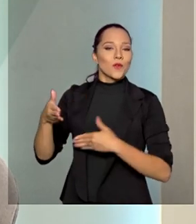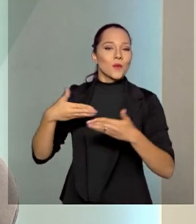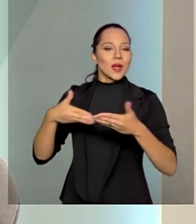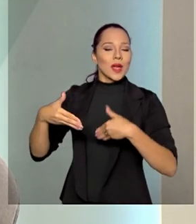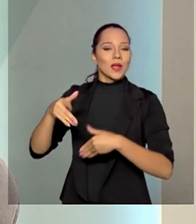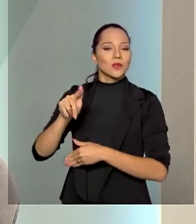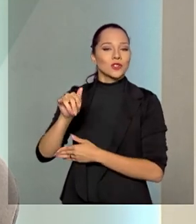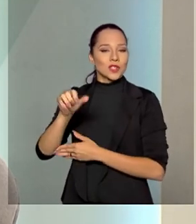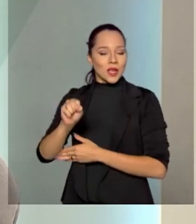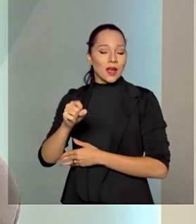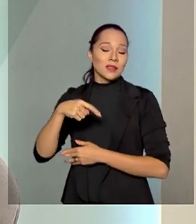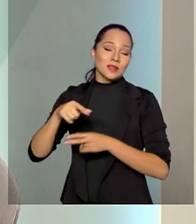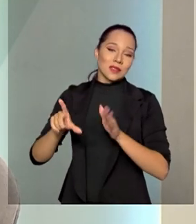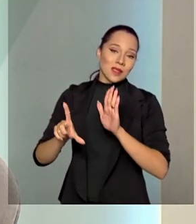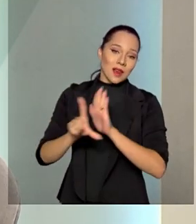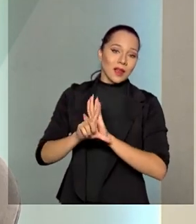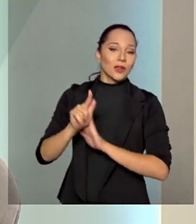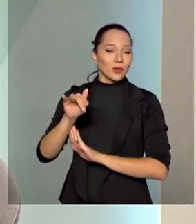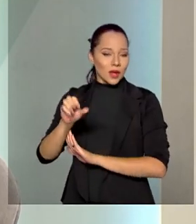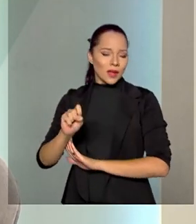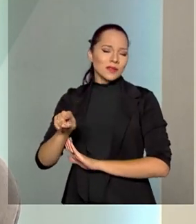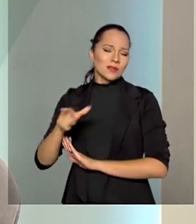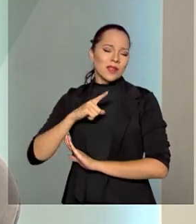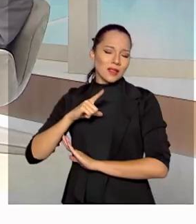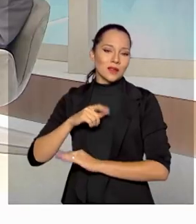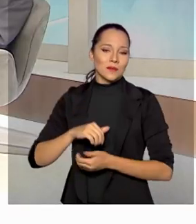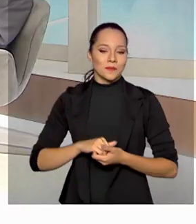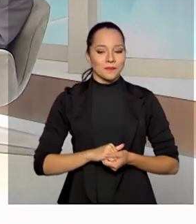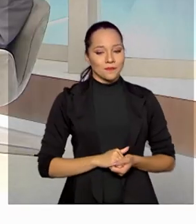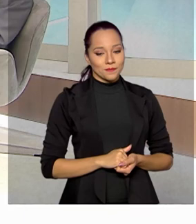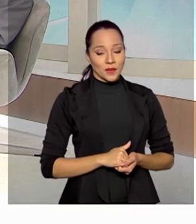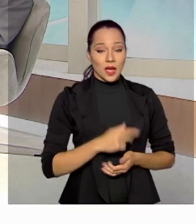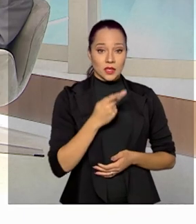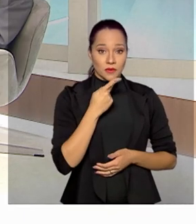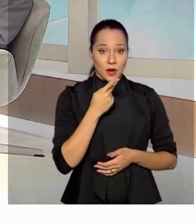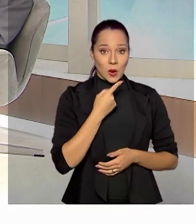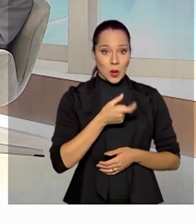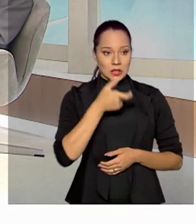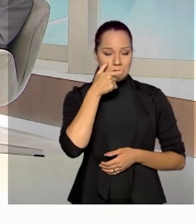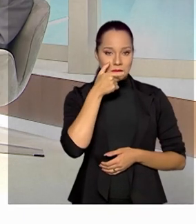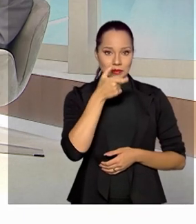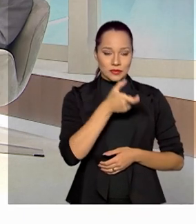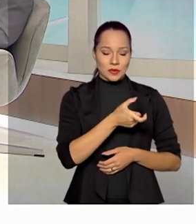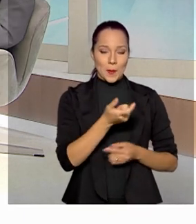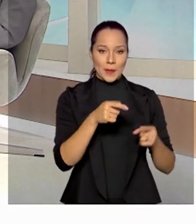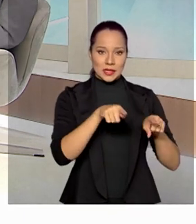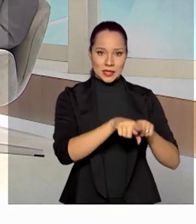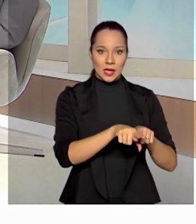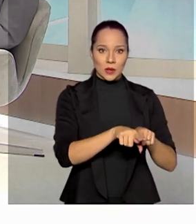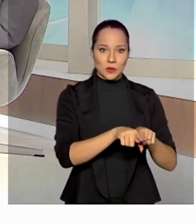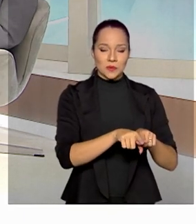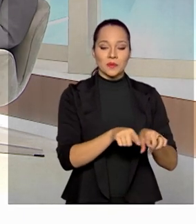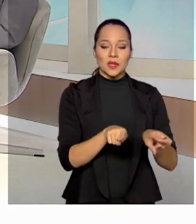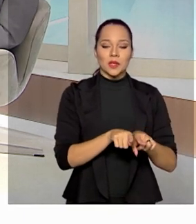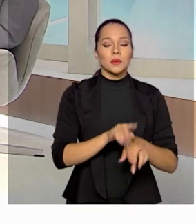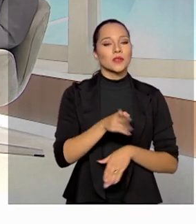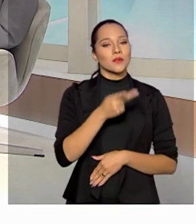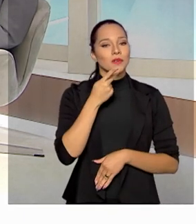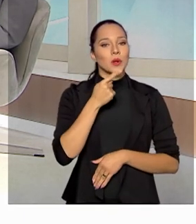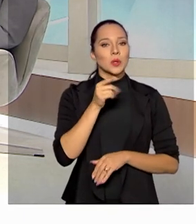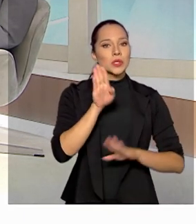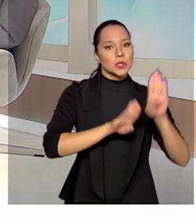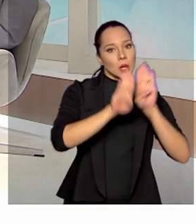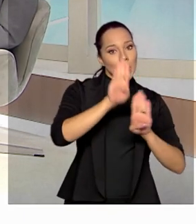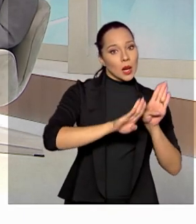de gás, dessa lei do gás, e isso está acontecendo. Você falou aí em atrair players, parceiros, e também já falamos aqui de